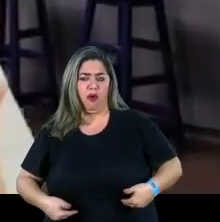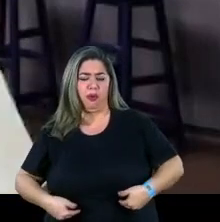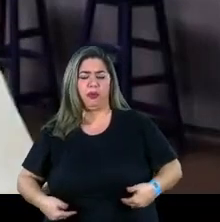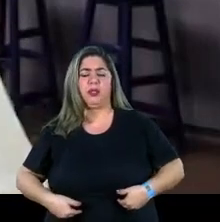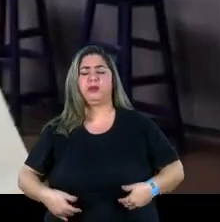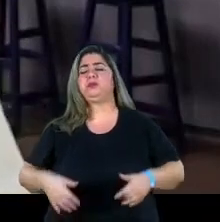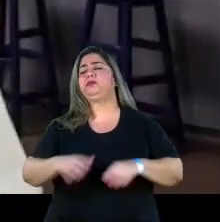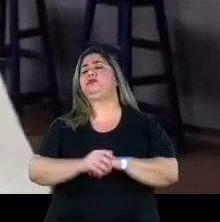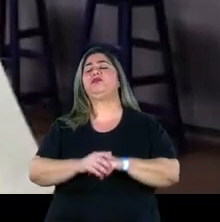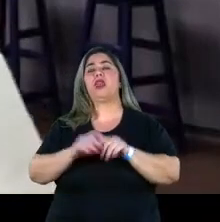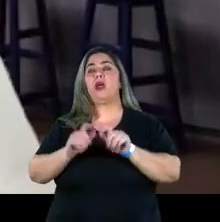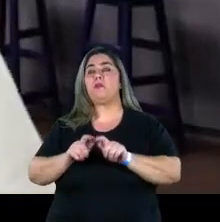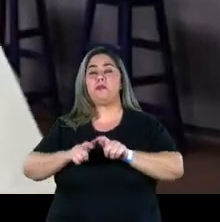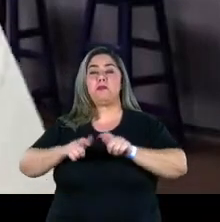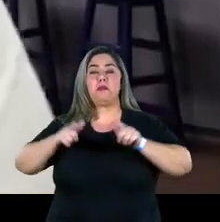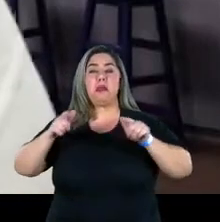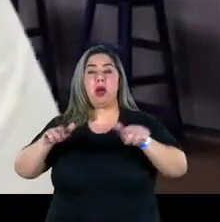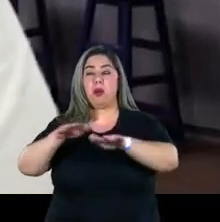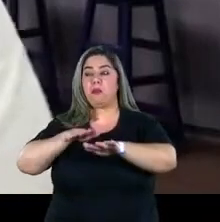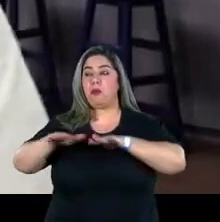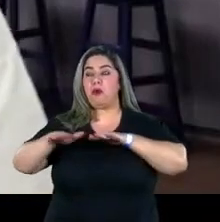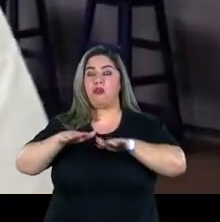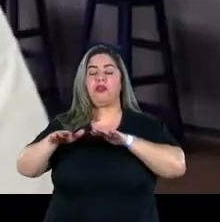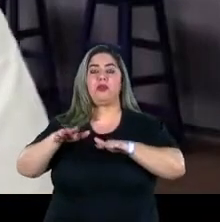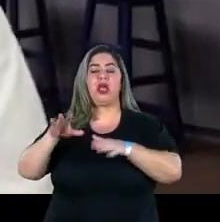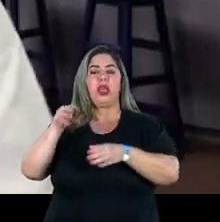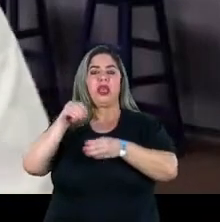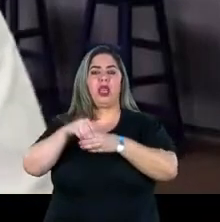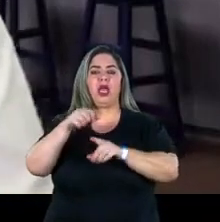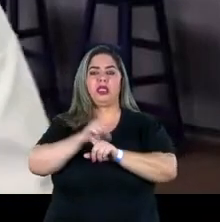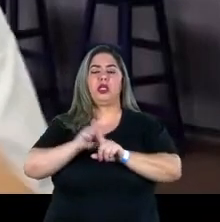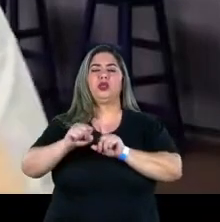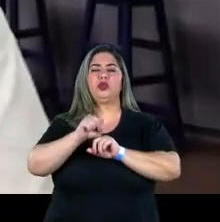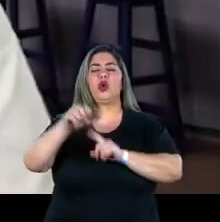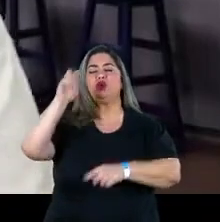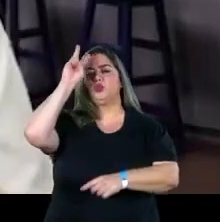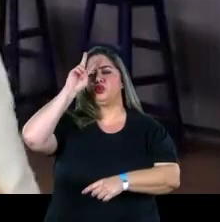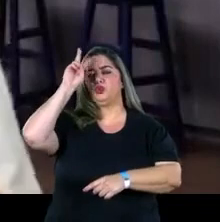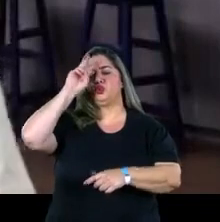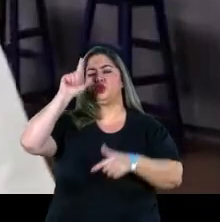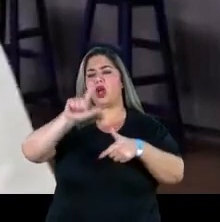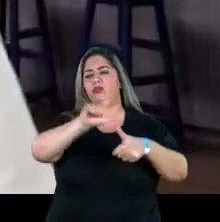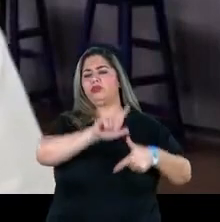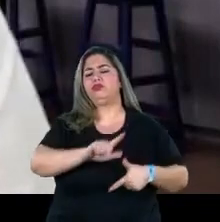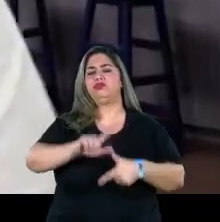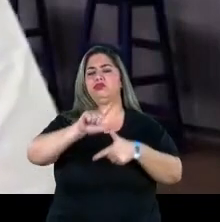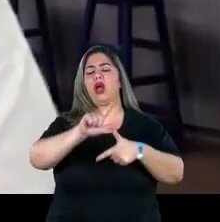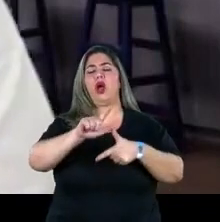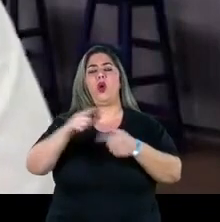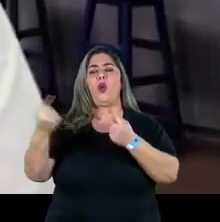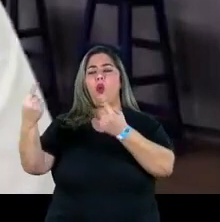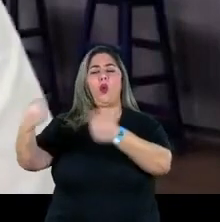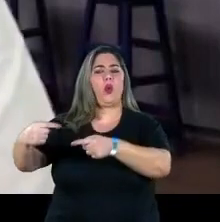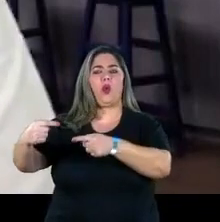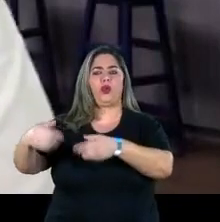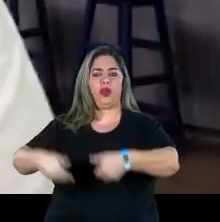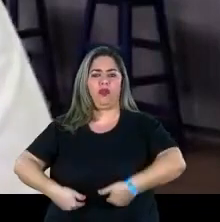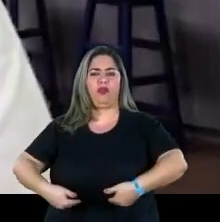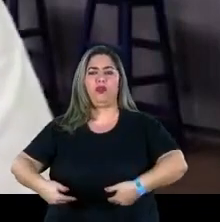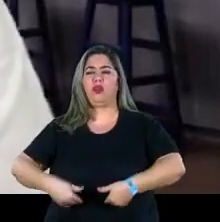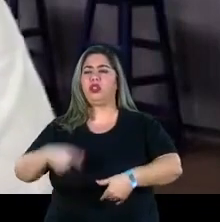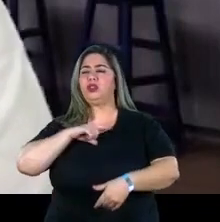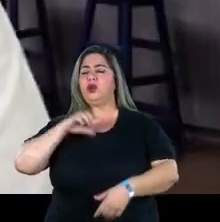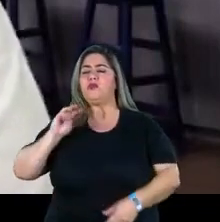uma das maiores mobilizações da sociedade civil da história da América Latina na questão de combate à fome. A gente tinha